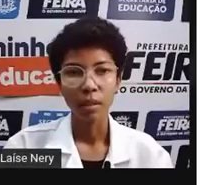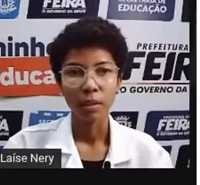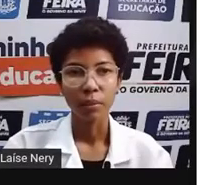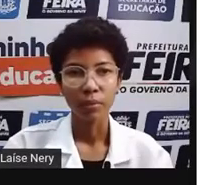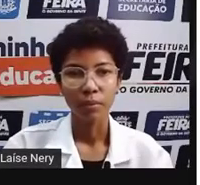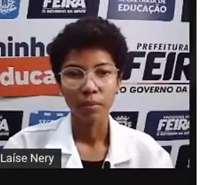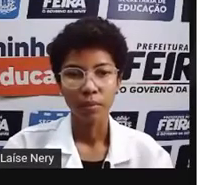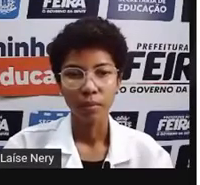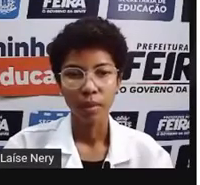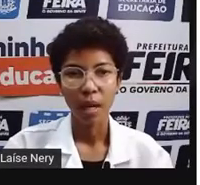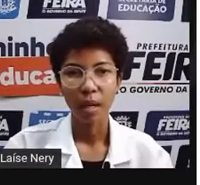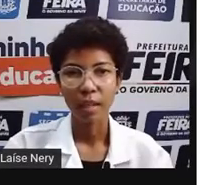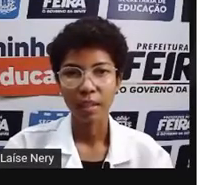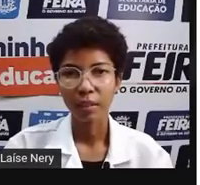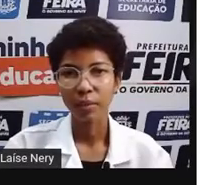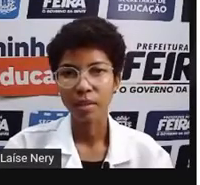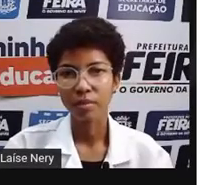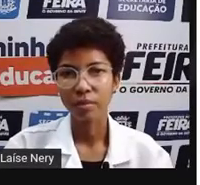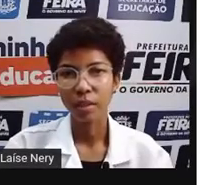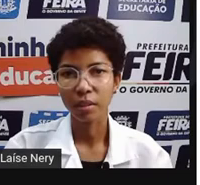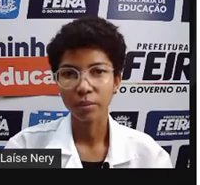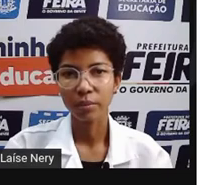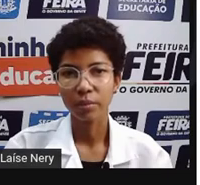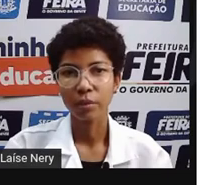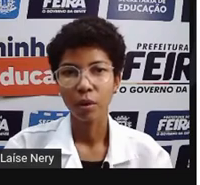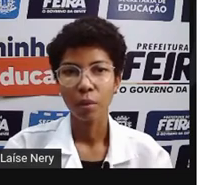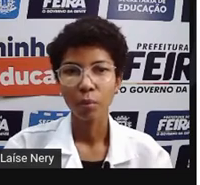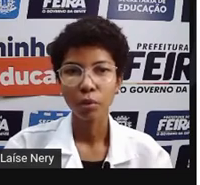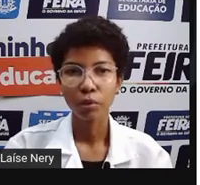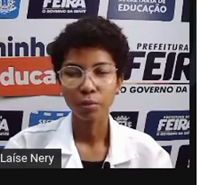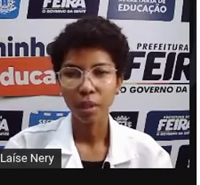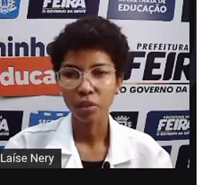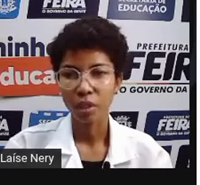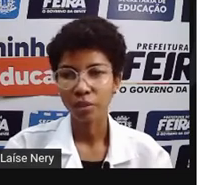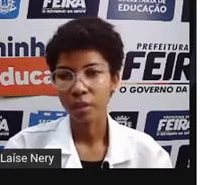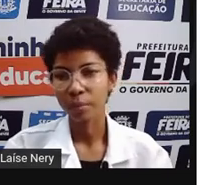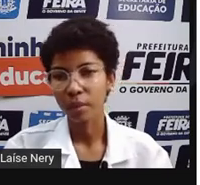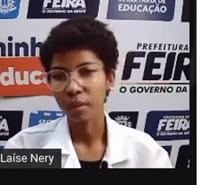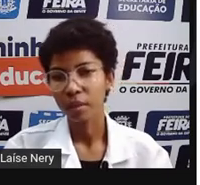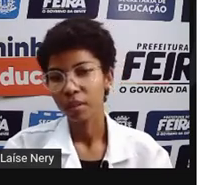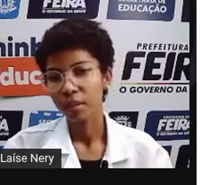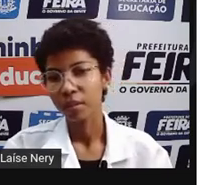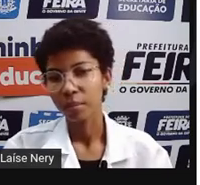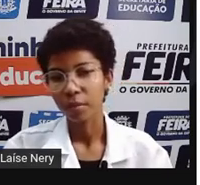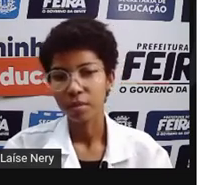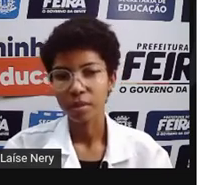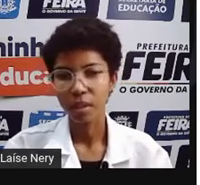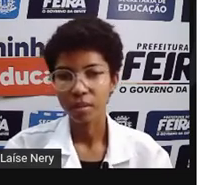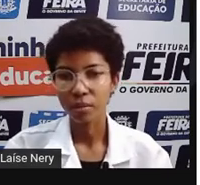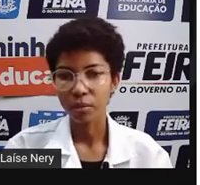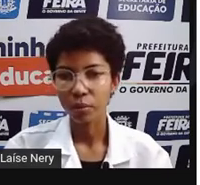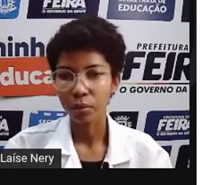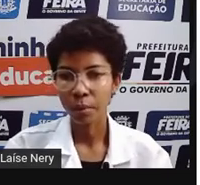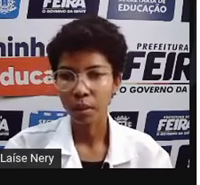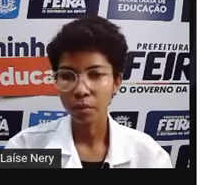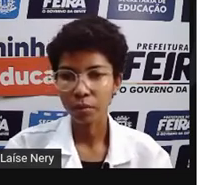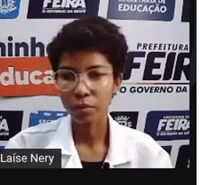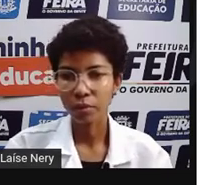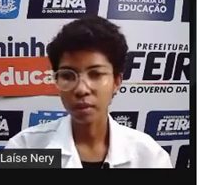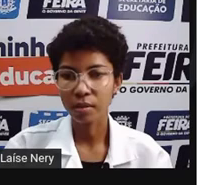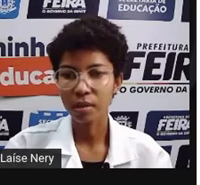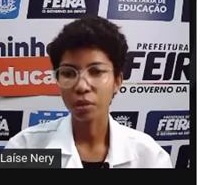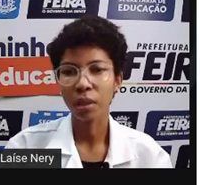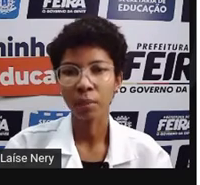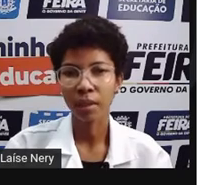Então, aí com esse vídeo, mostrou para a gente, para vocês, como é que